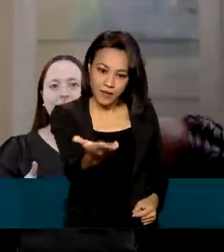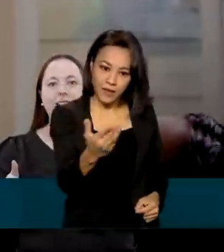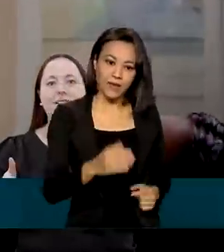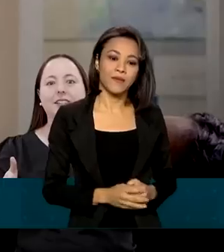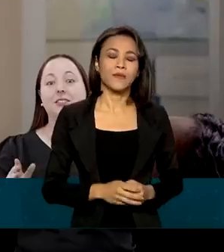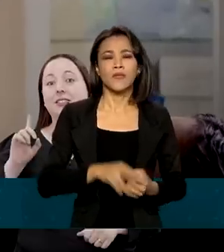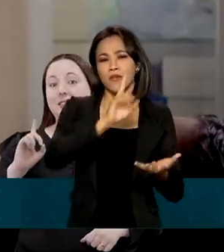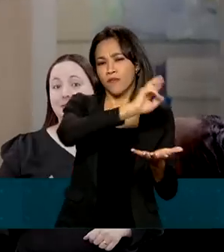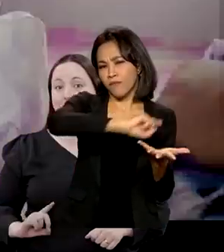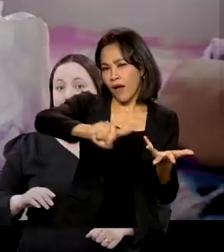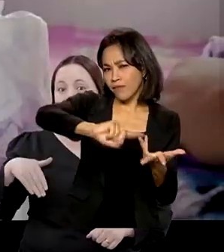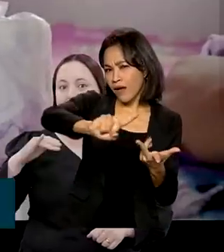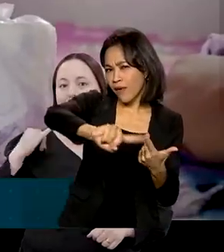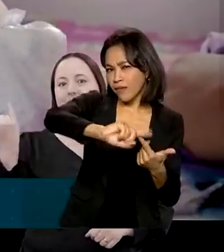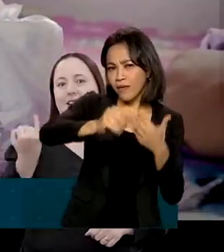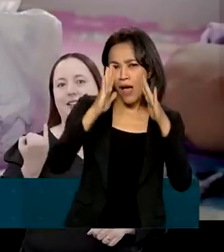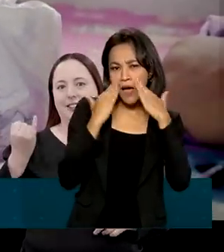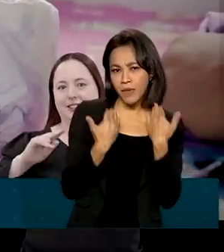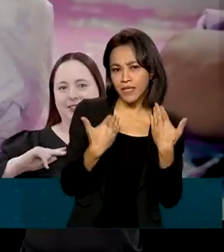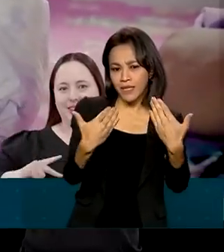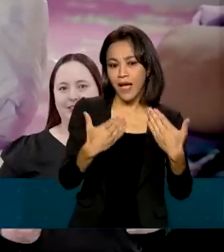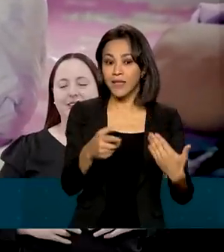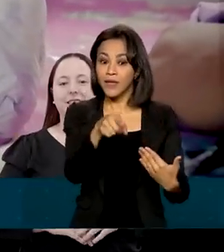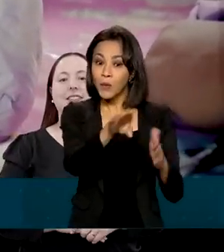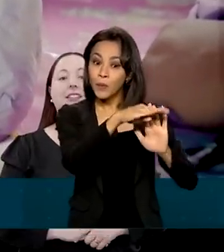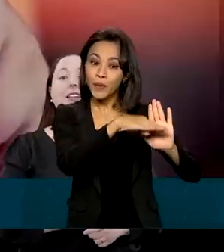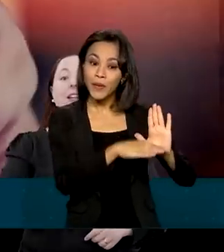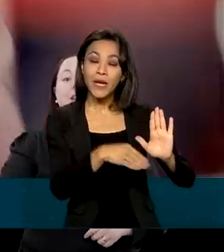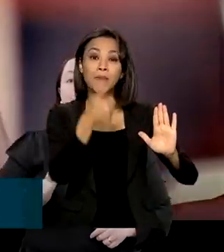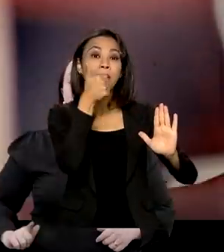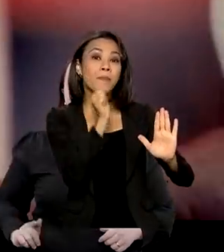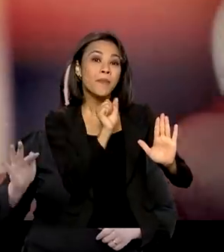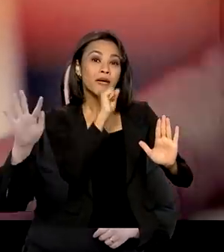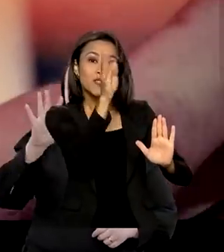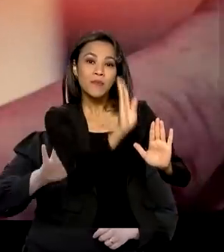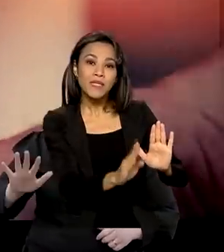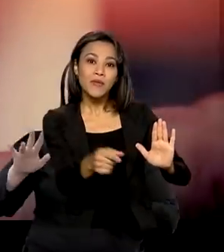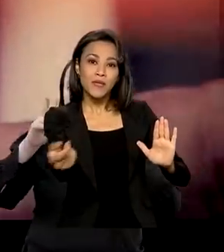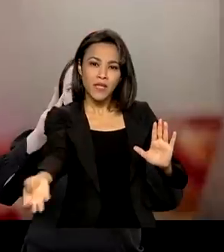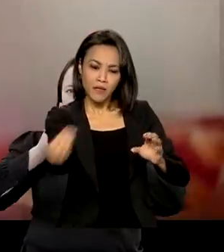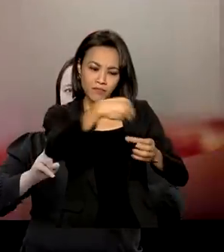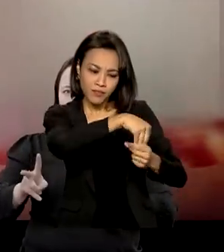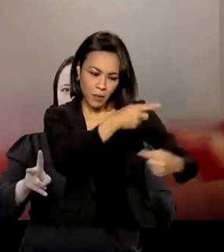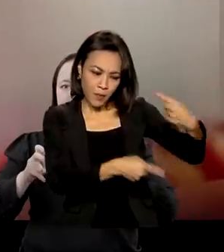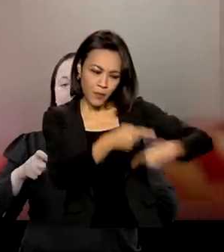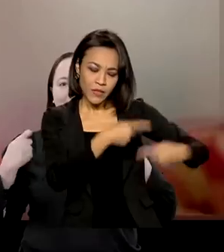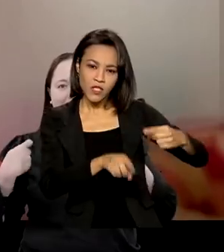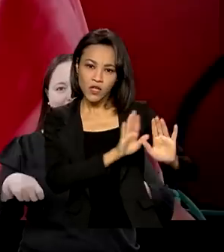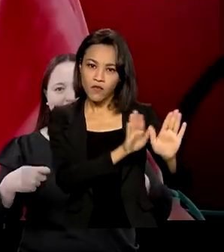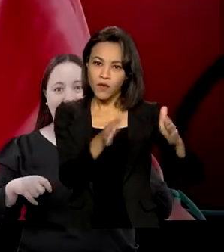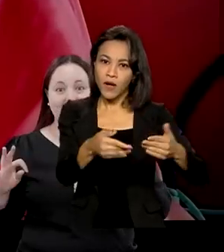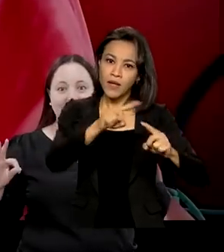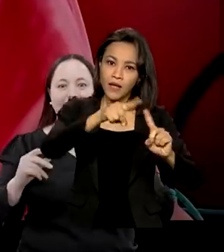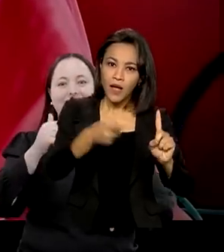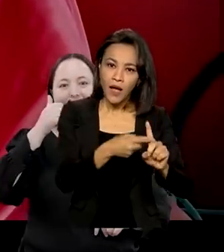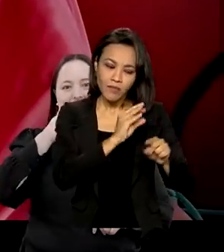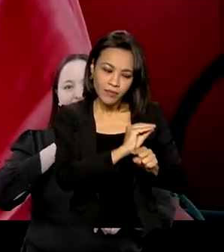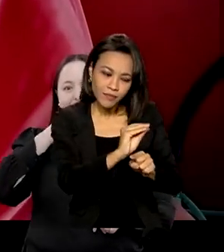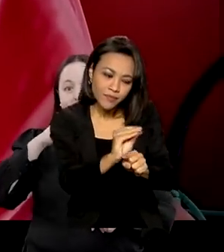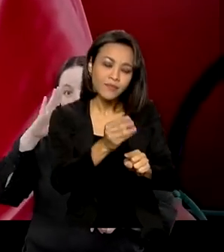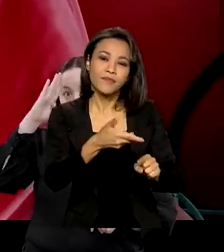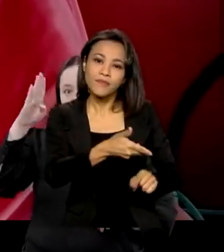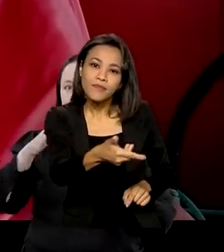Entre as ações apresentadas está o Mães do Brasil, programa que reúne políticas públicas voltadas à gestação e à maternidade,